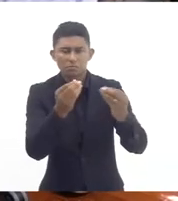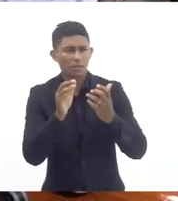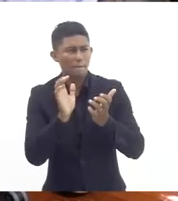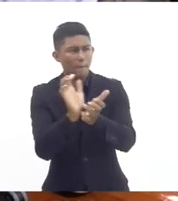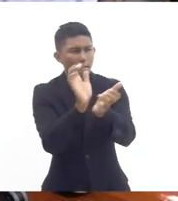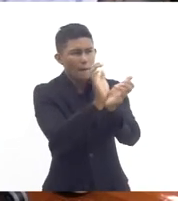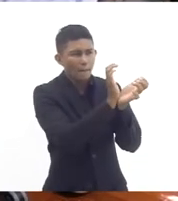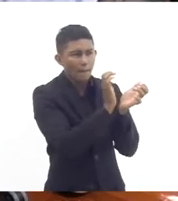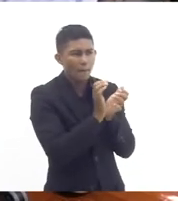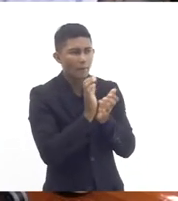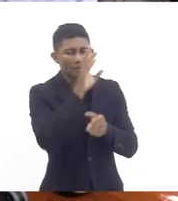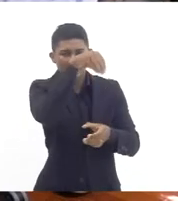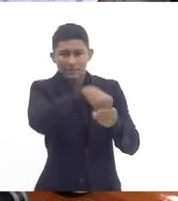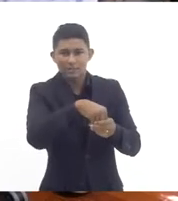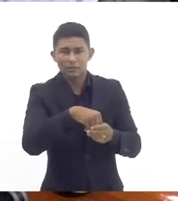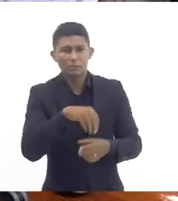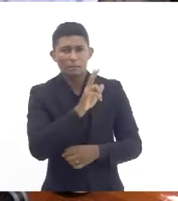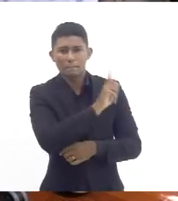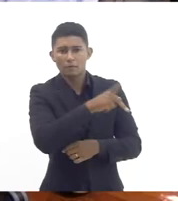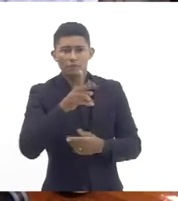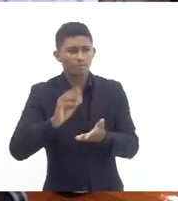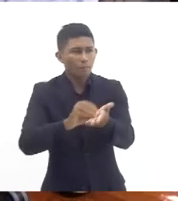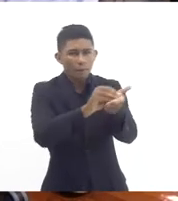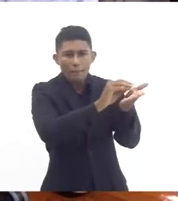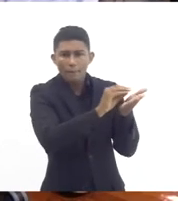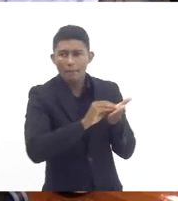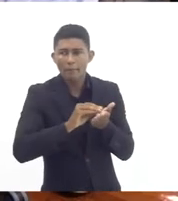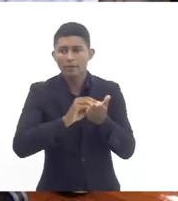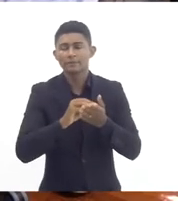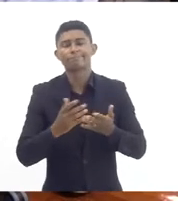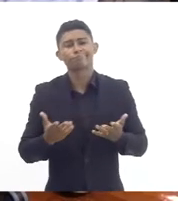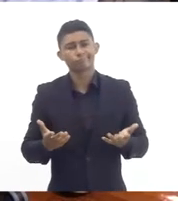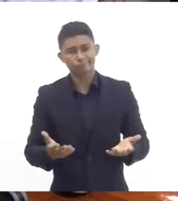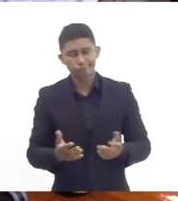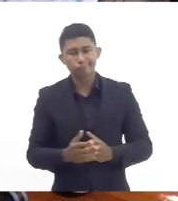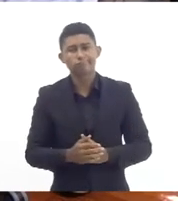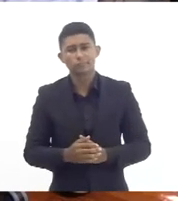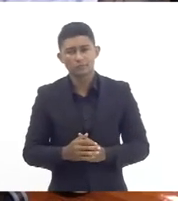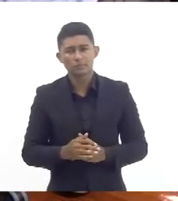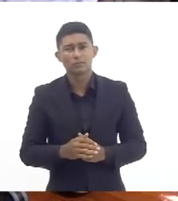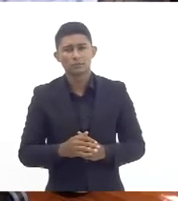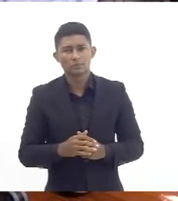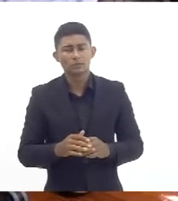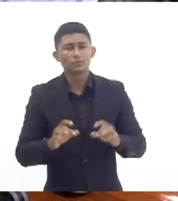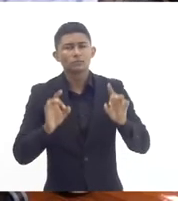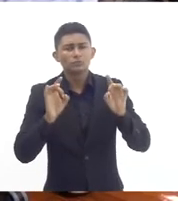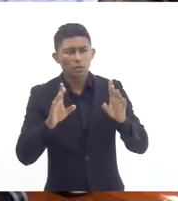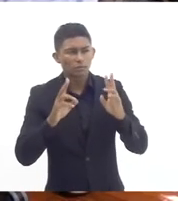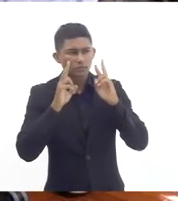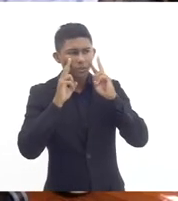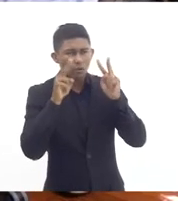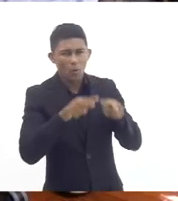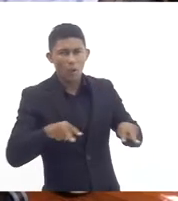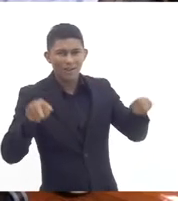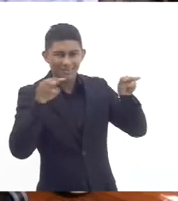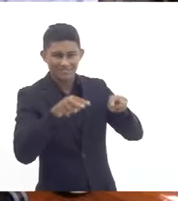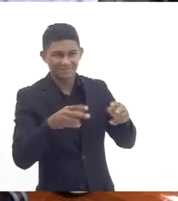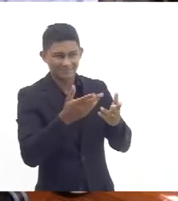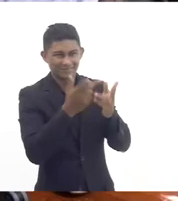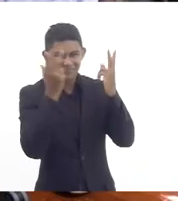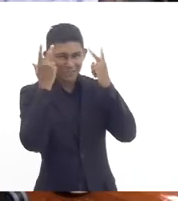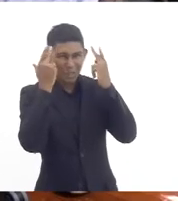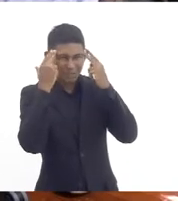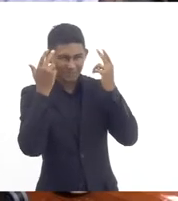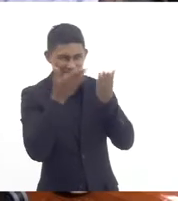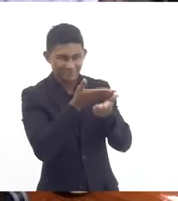desse núcleo comum né olha o núcleo comum mas olha para além do núcleo comum os itinerais normativos lembrar